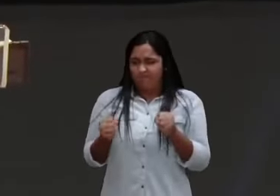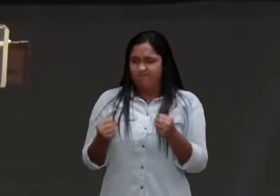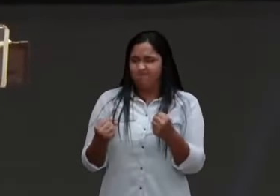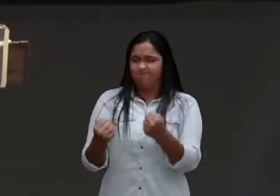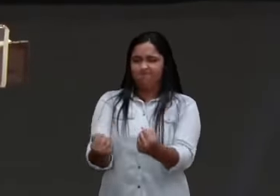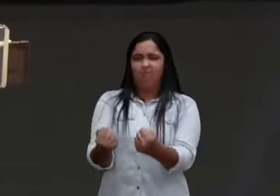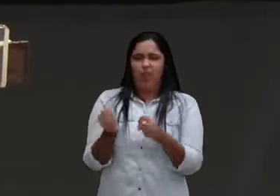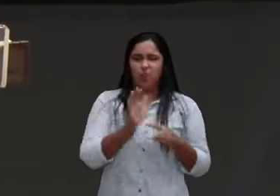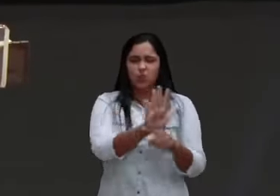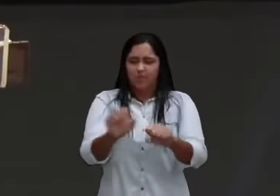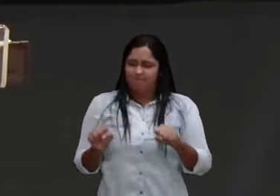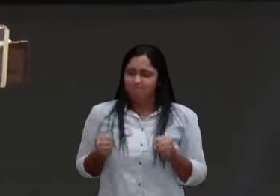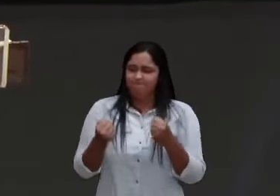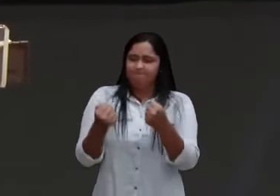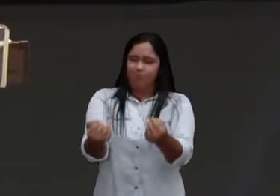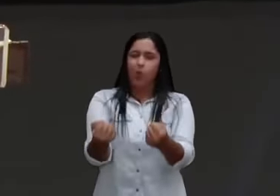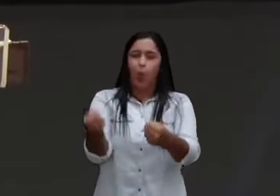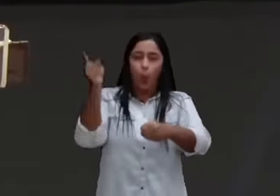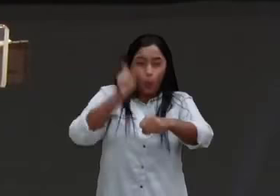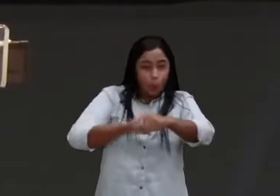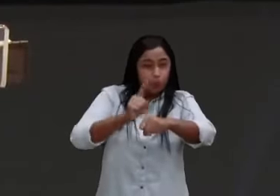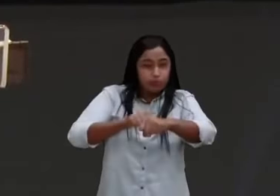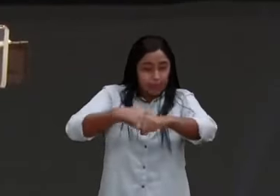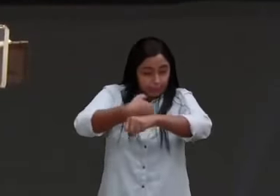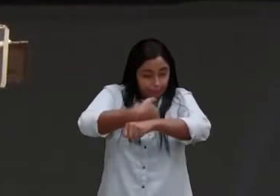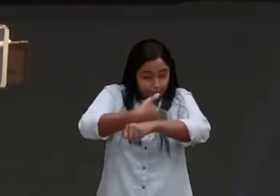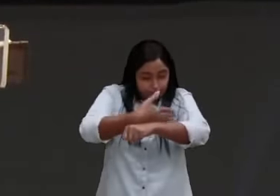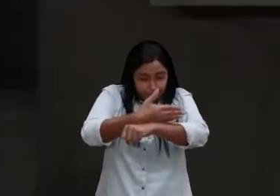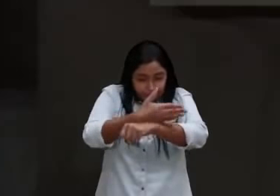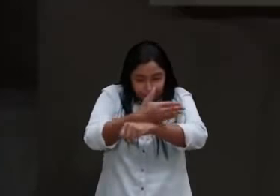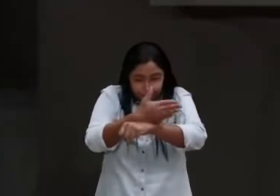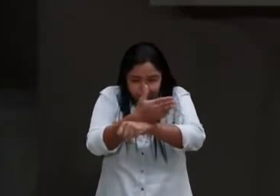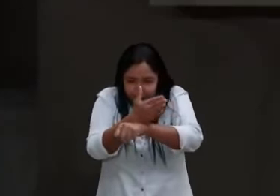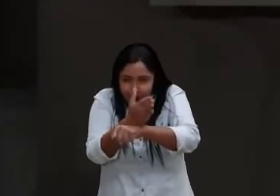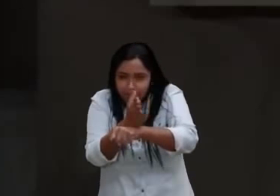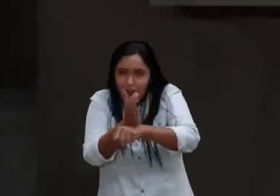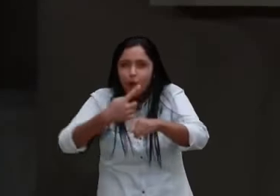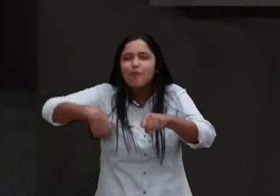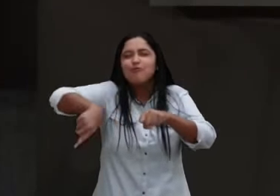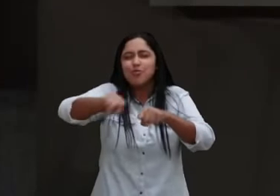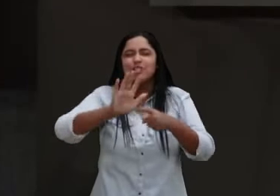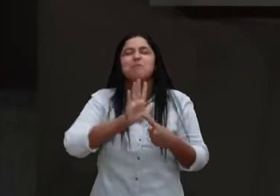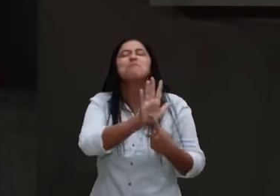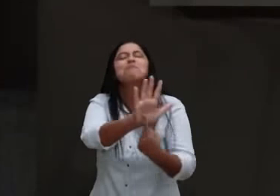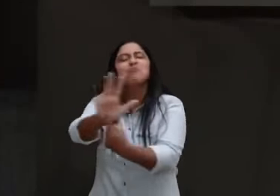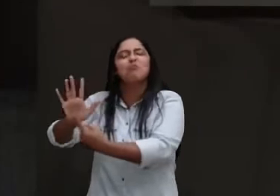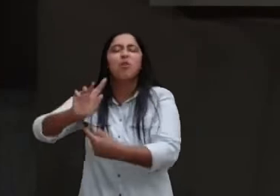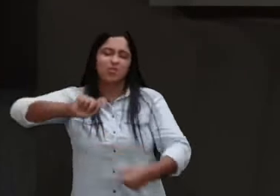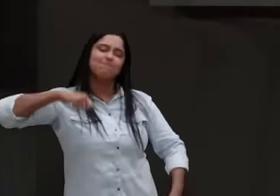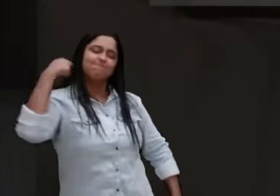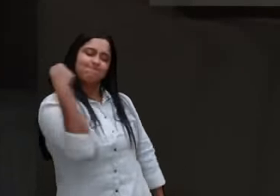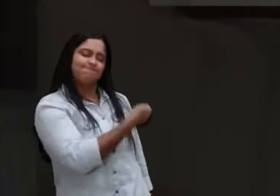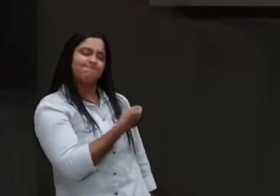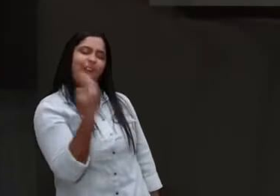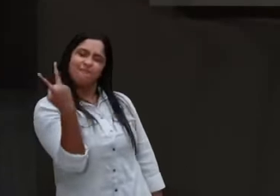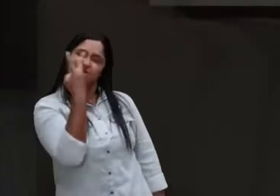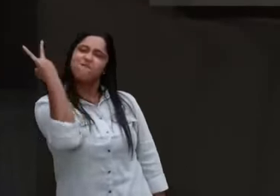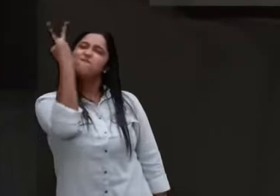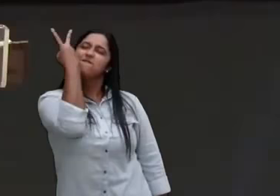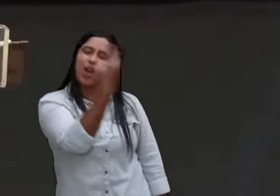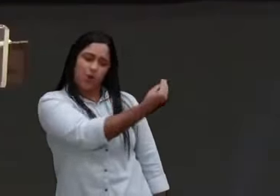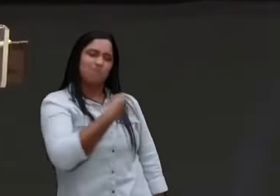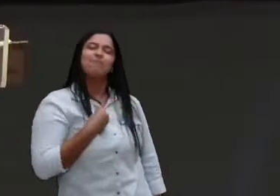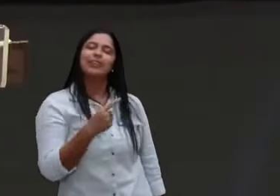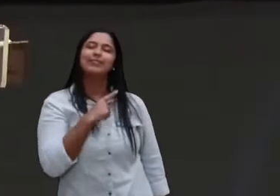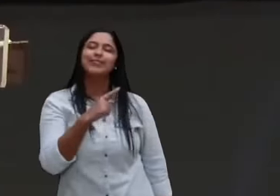quanto maior o tempo, dedicado a alguma coisa, mais você demonstra, a importância e o valor, que ela tem para você,